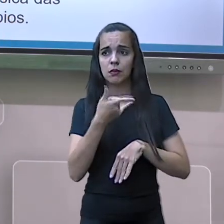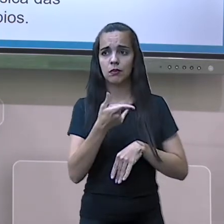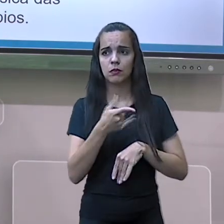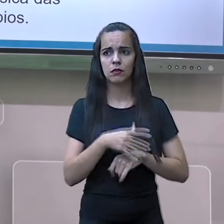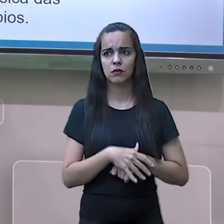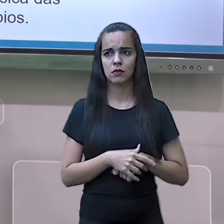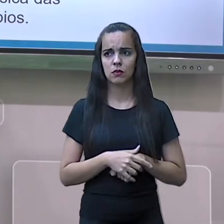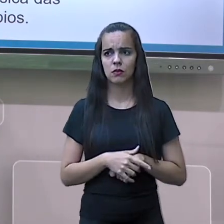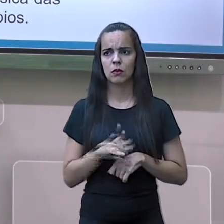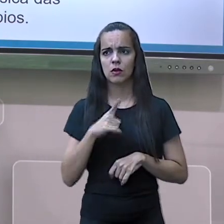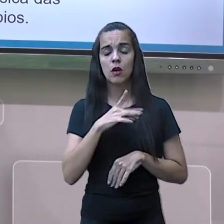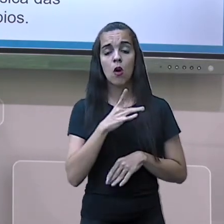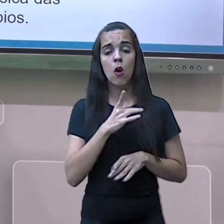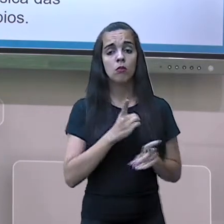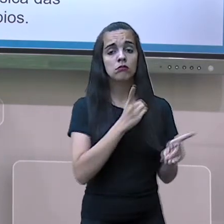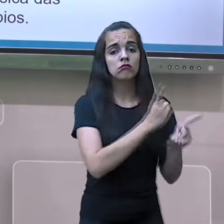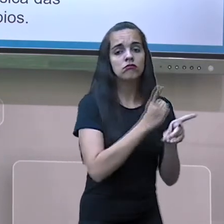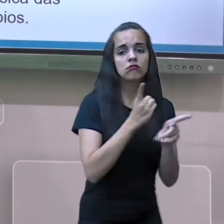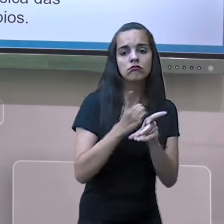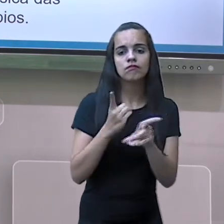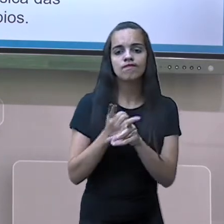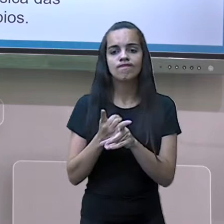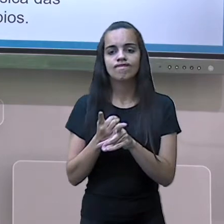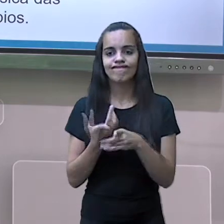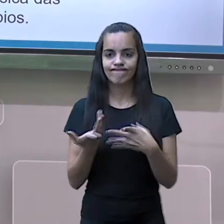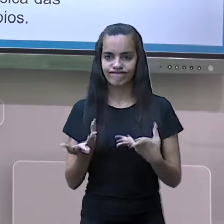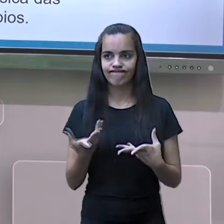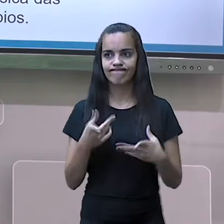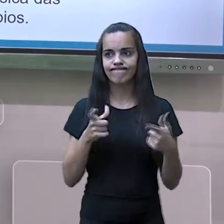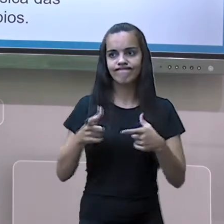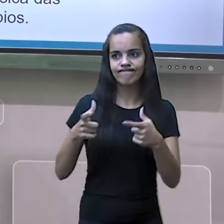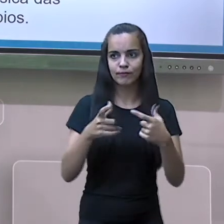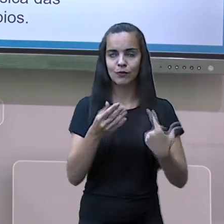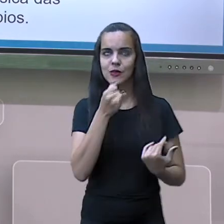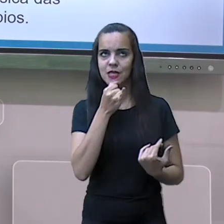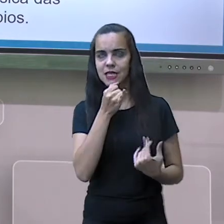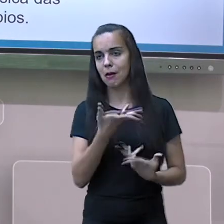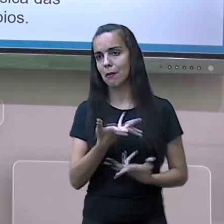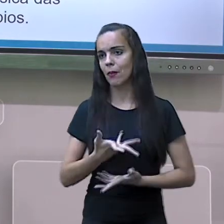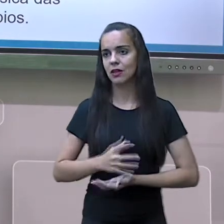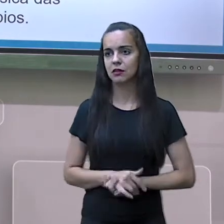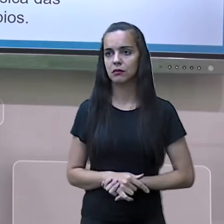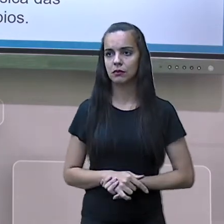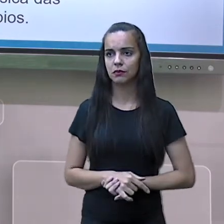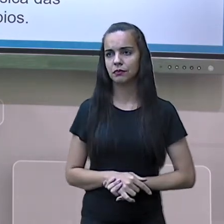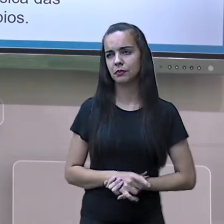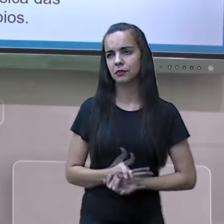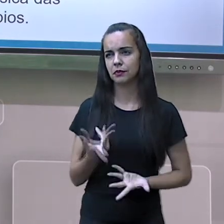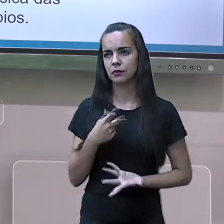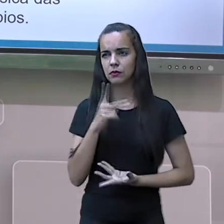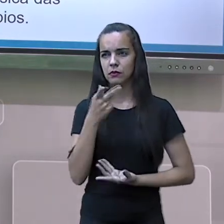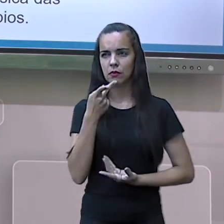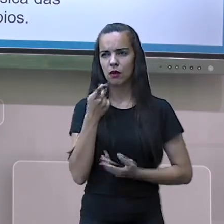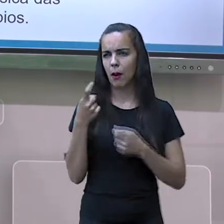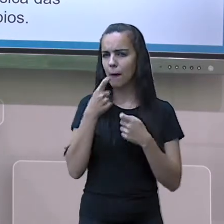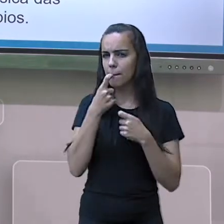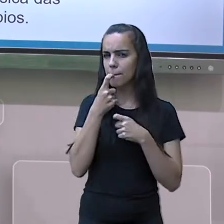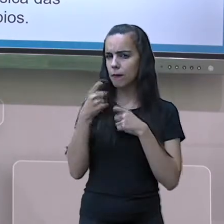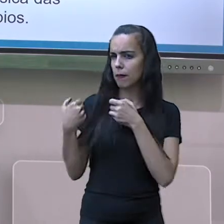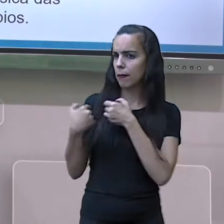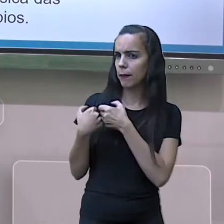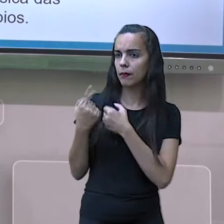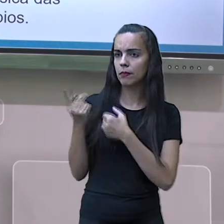localizar alguns fenômenos de conurbação. Por exemplo, eu vou dar pertinho aqui de